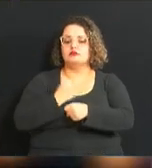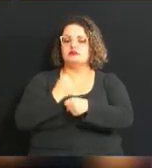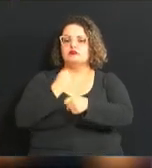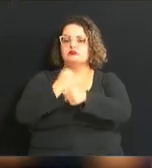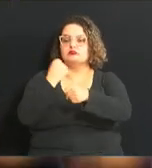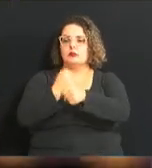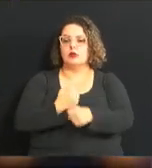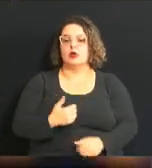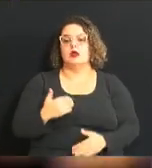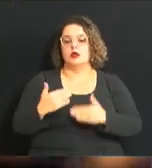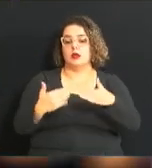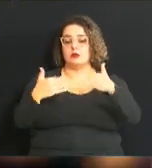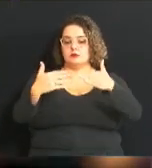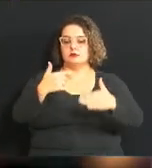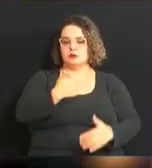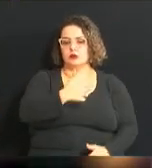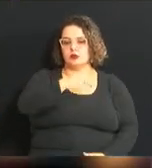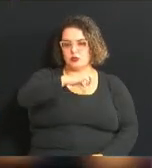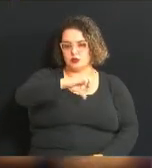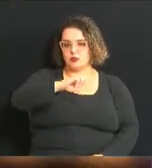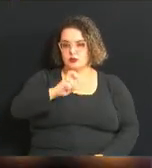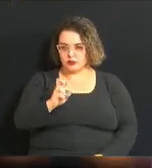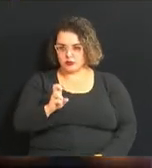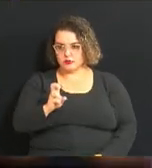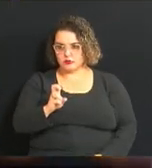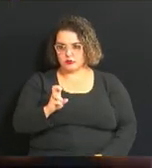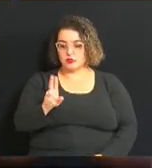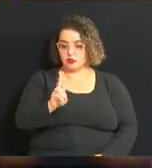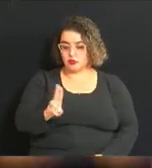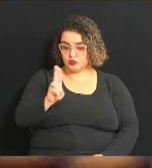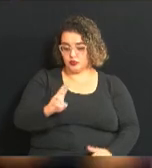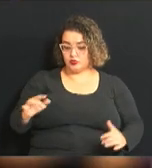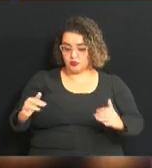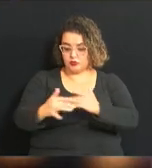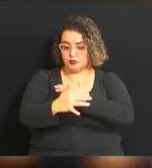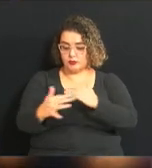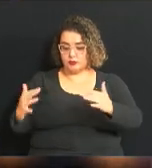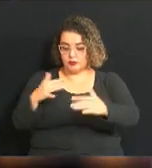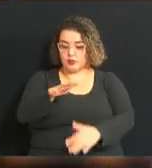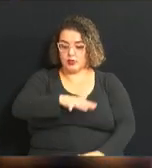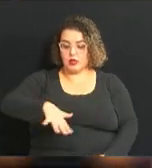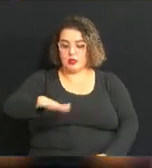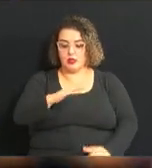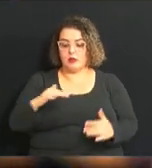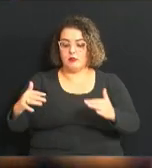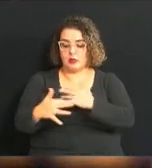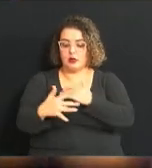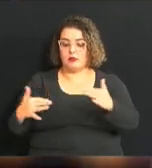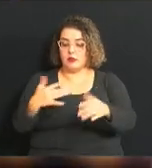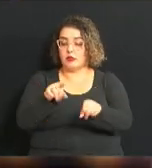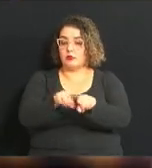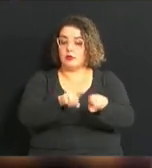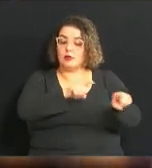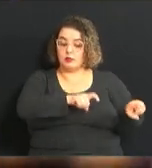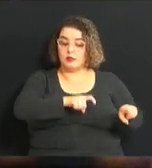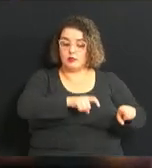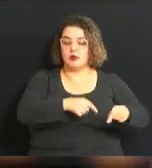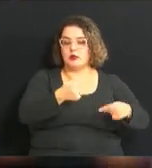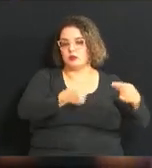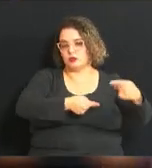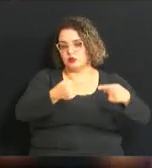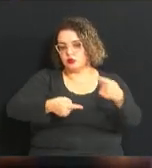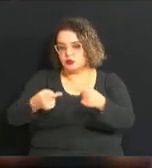295, que define os parâmetros de uso urbanístico, tanto para a área urbana quanto para a rural, foi amplamente discutido